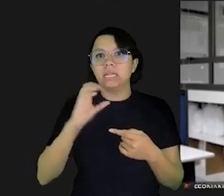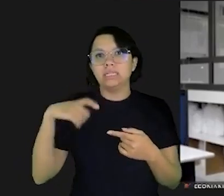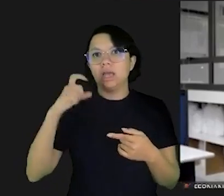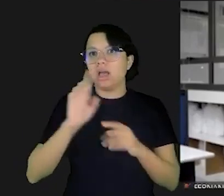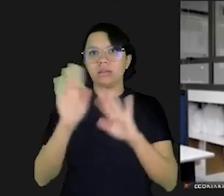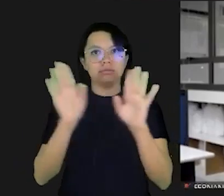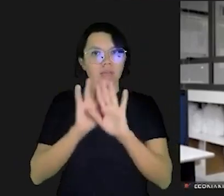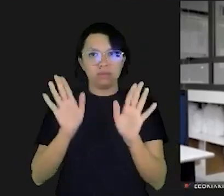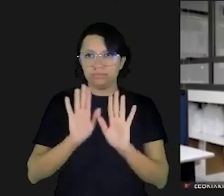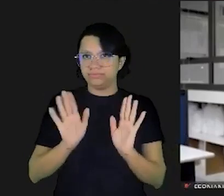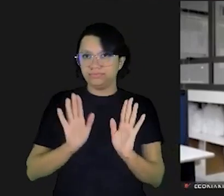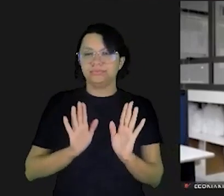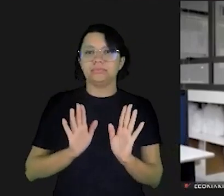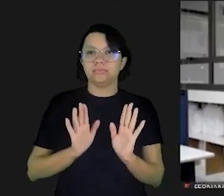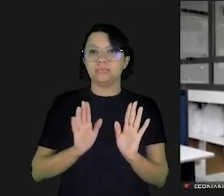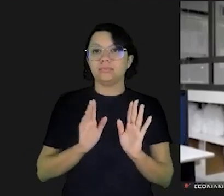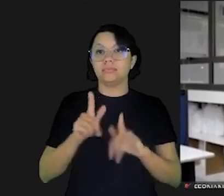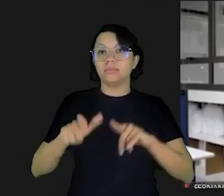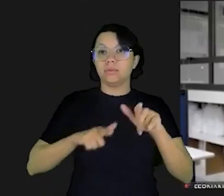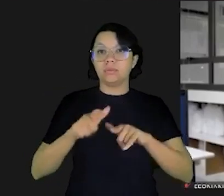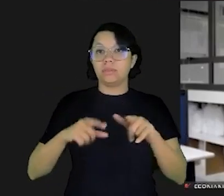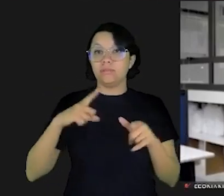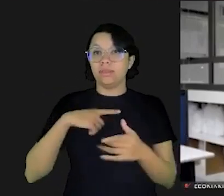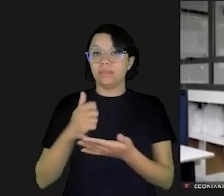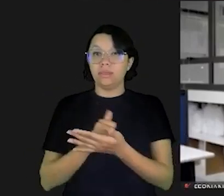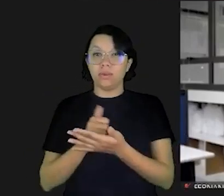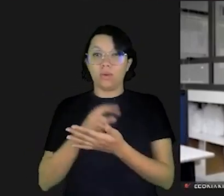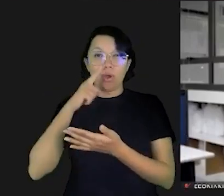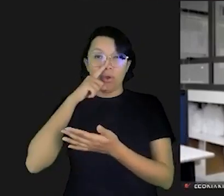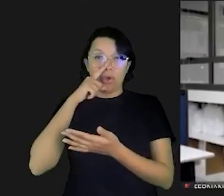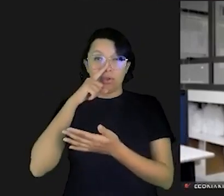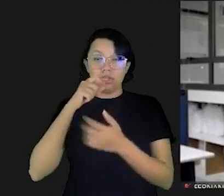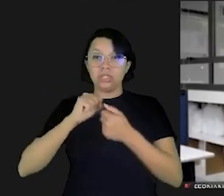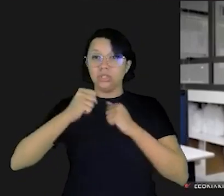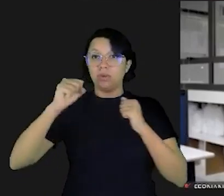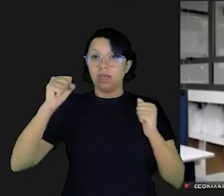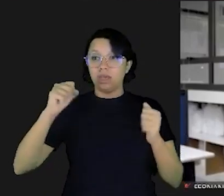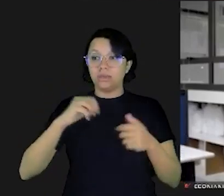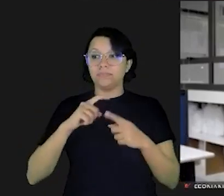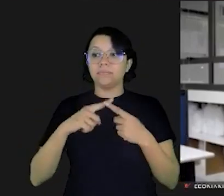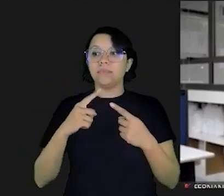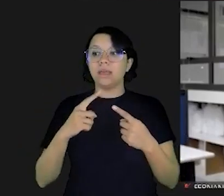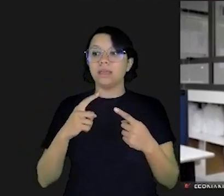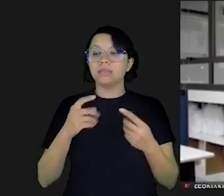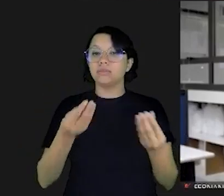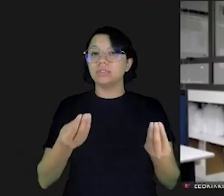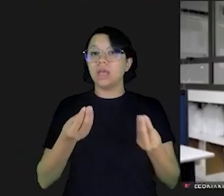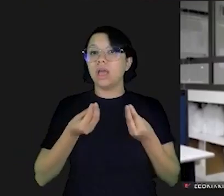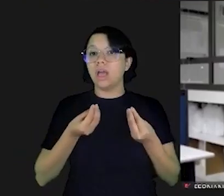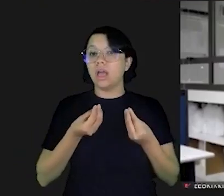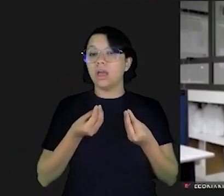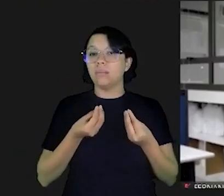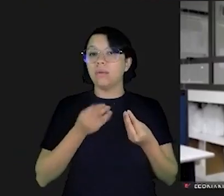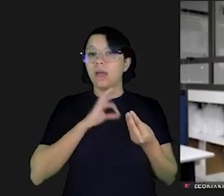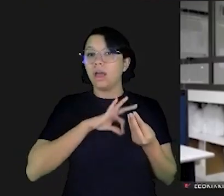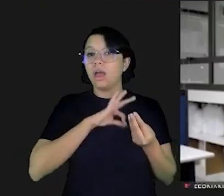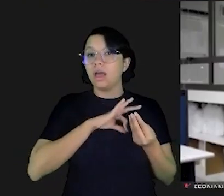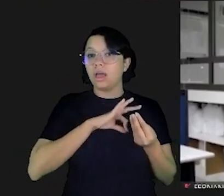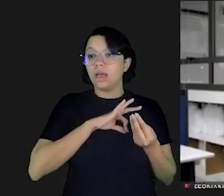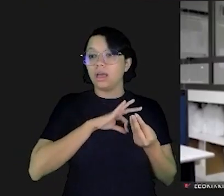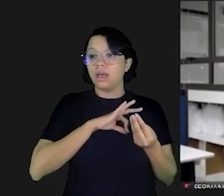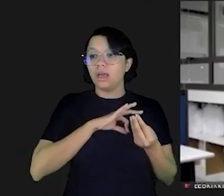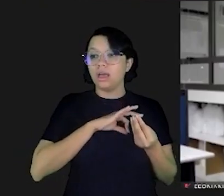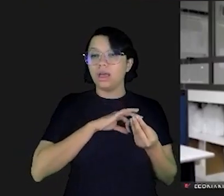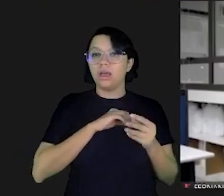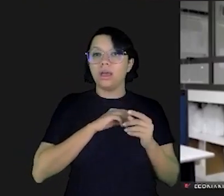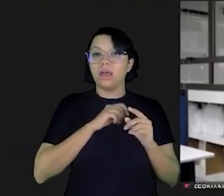não vai ter 30 cartões de crédito para cada um porque senão o trabalho que você vai ter para controlar e o risco disso é muito grande mas se você recebe